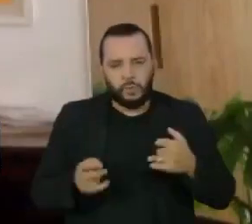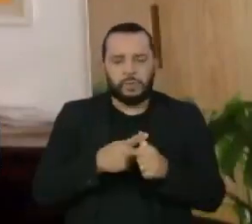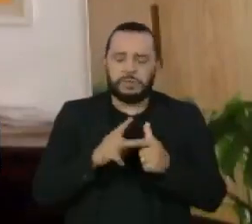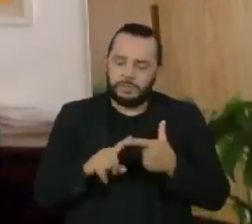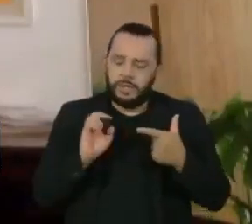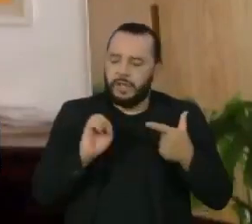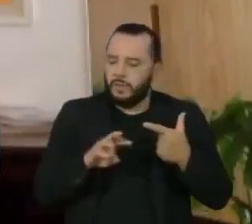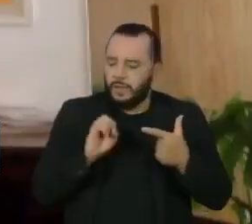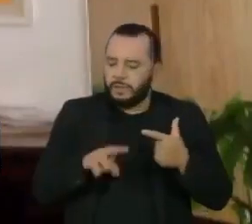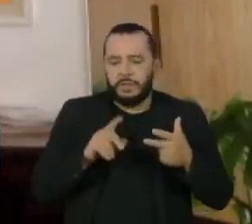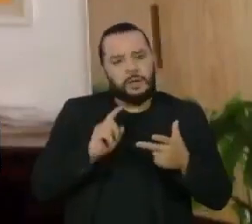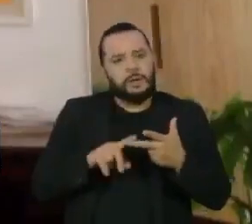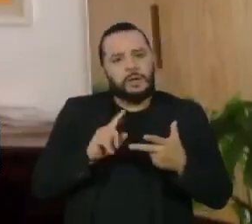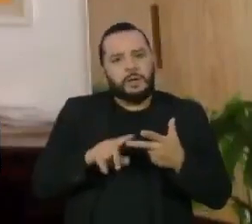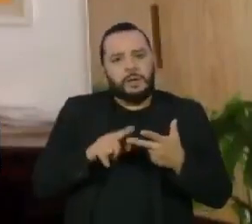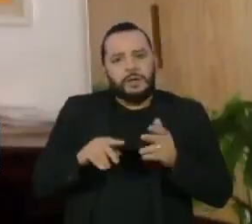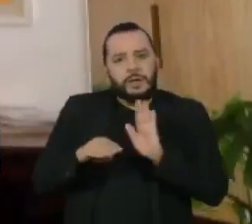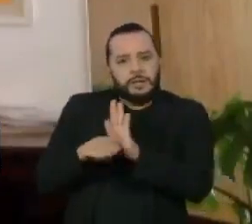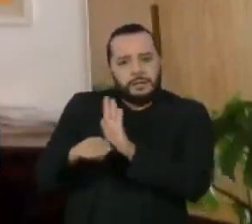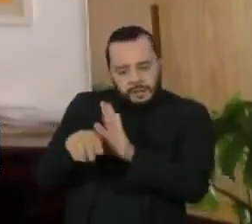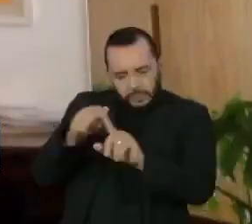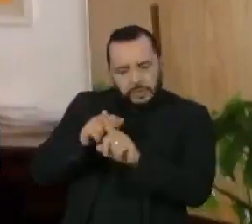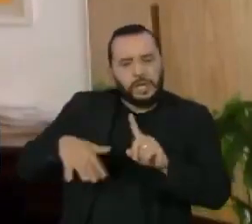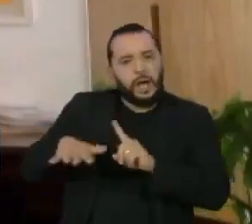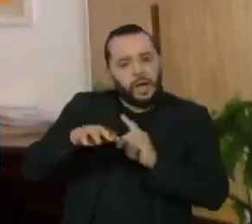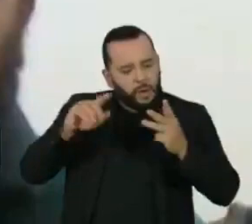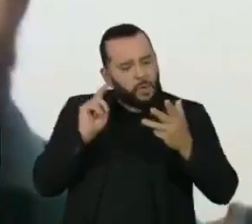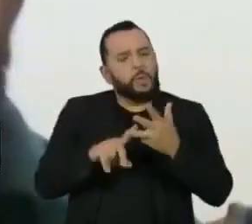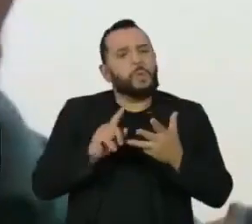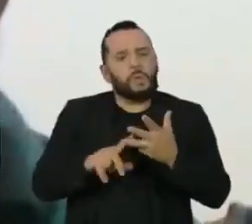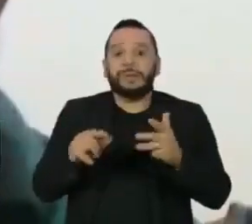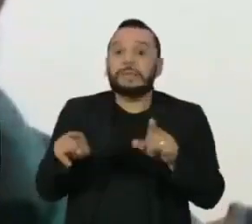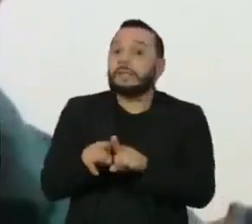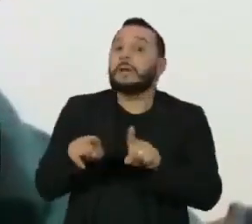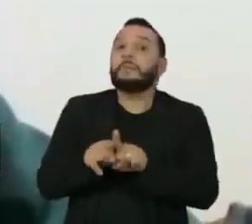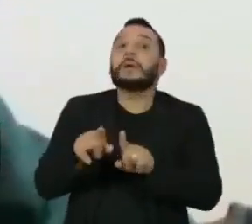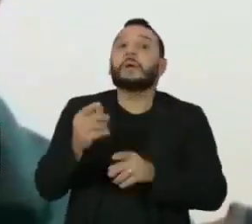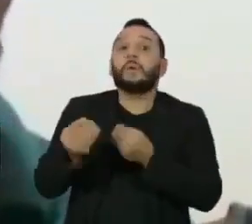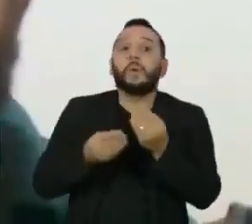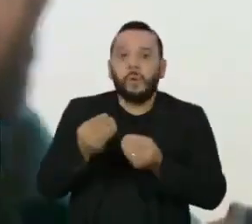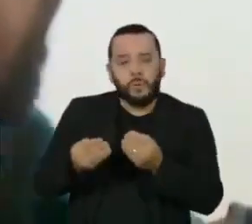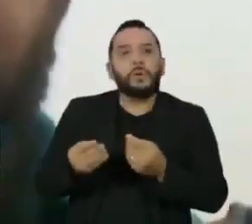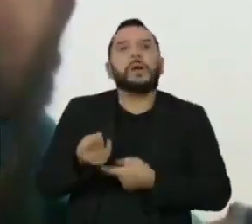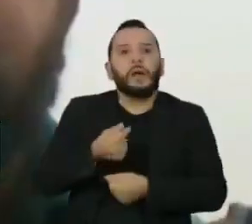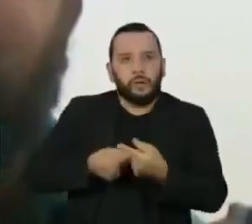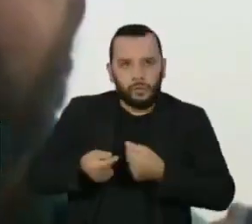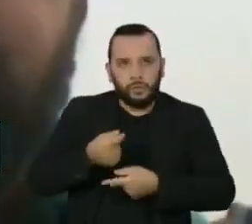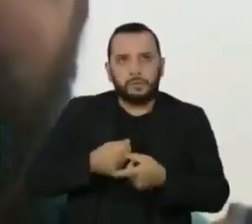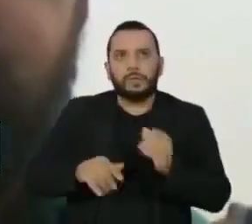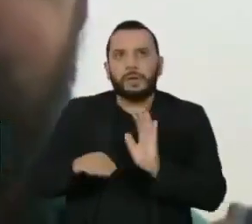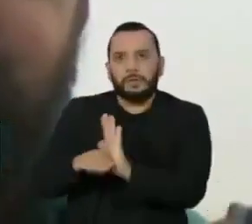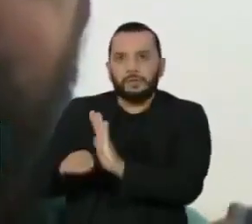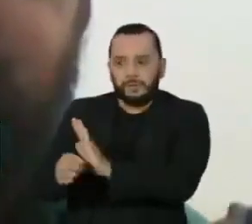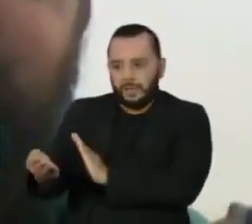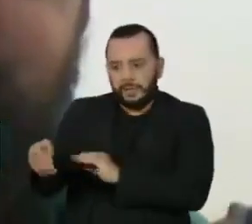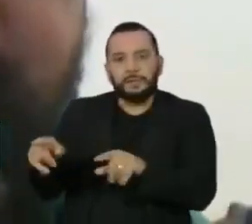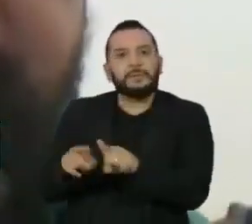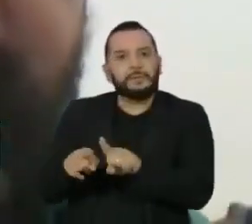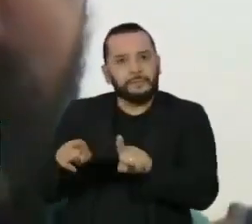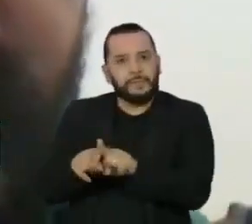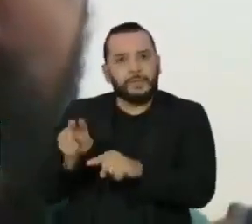educação, a gente fala da assistência social e a gente fala também de medidas econômicas que possam dar